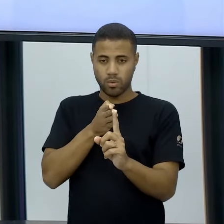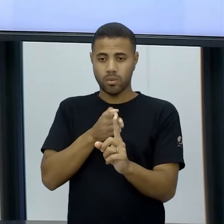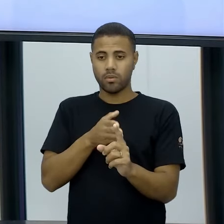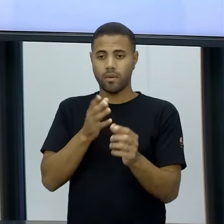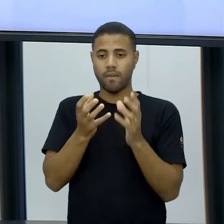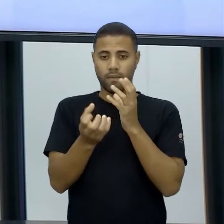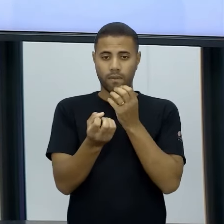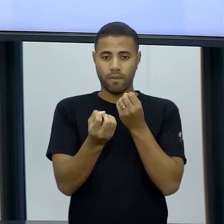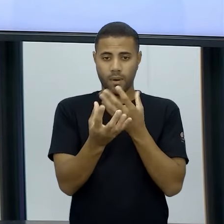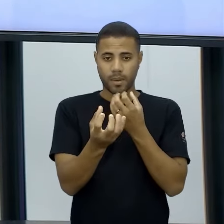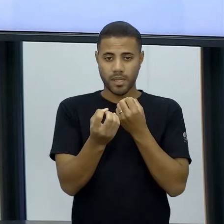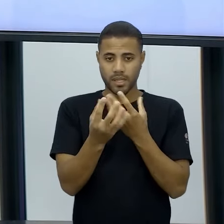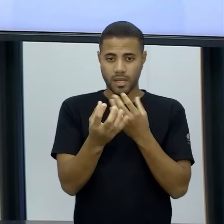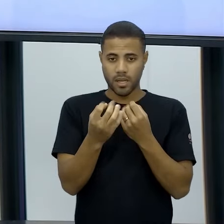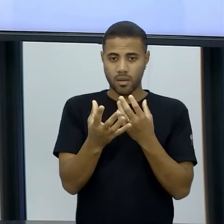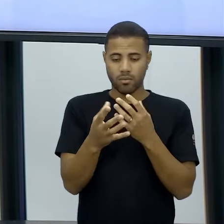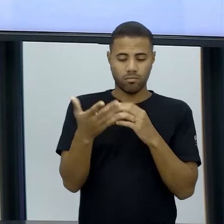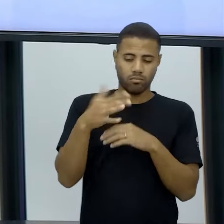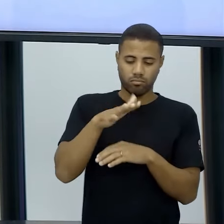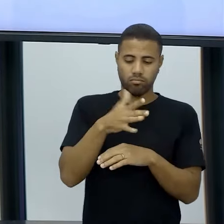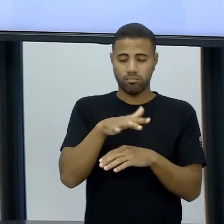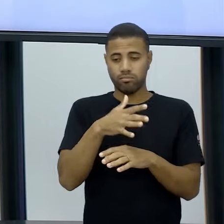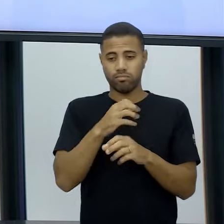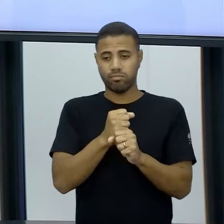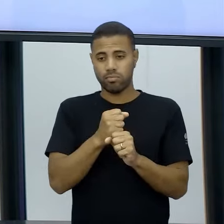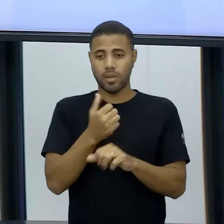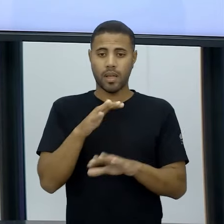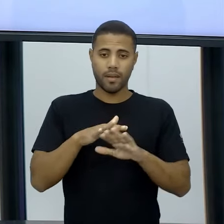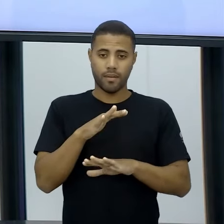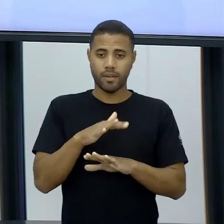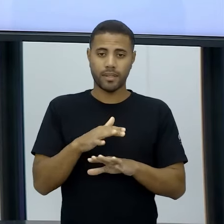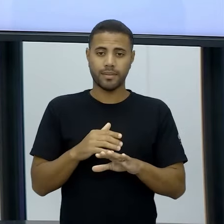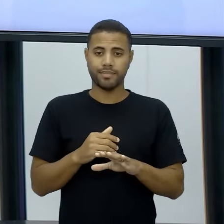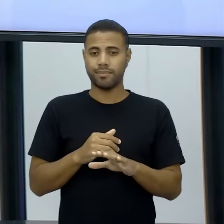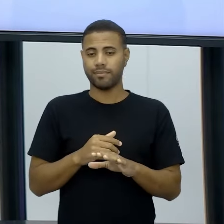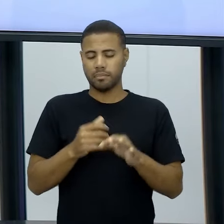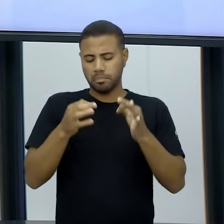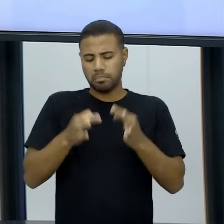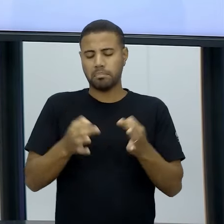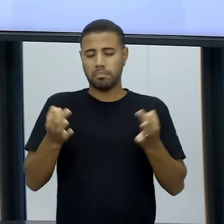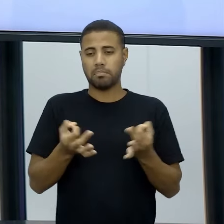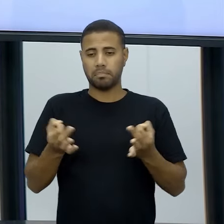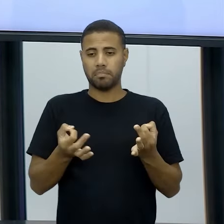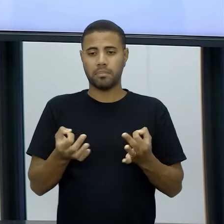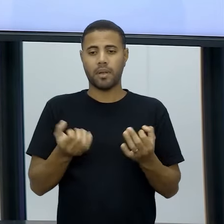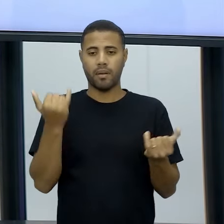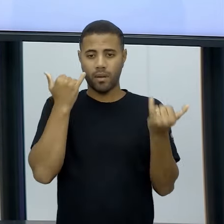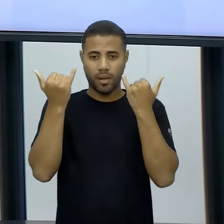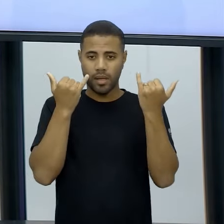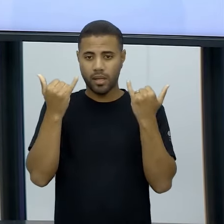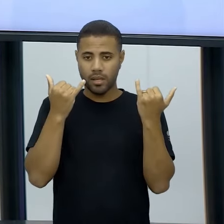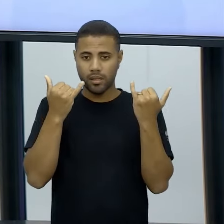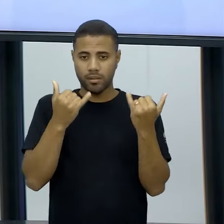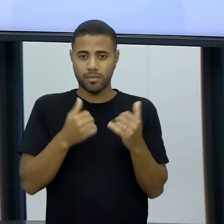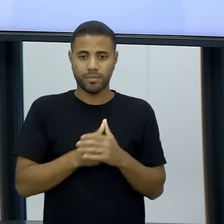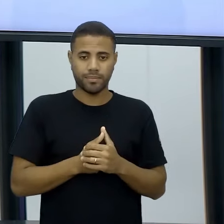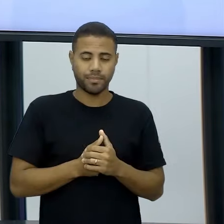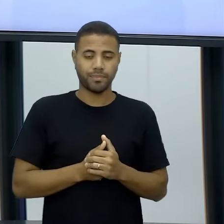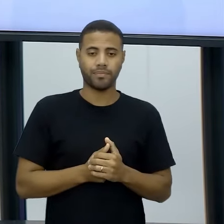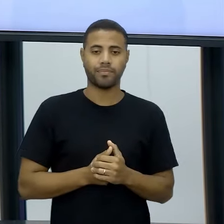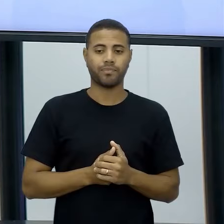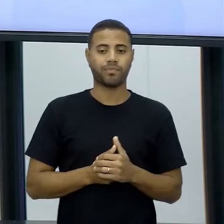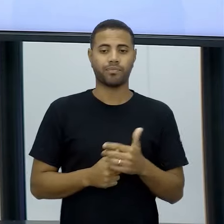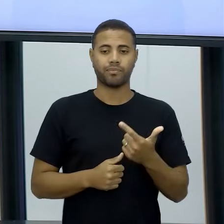daqueles dados obtidos, a média ali, né? Que, às vezes, não reflete necessariamente a informação com aquela fidelidade que ela tem que ter,